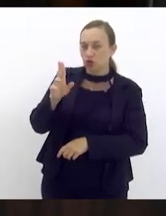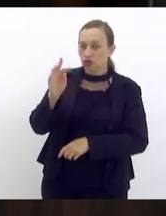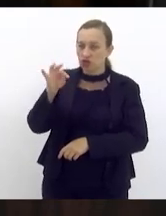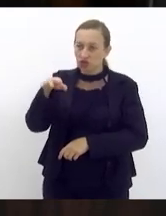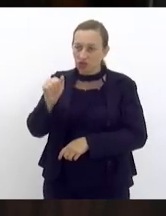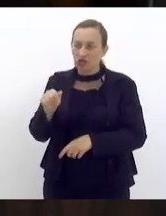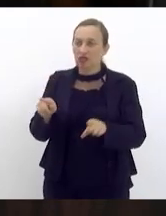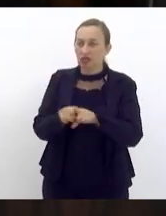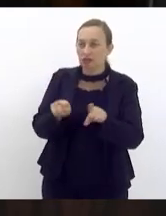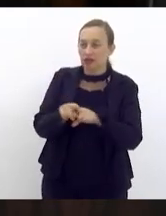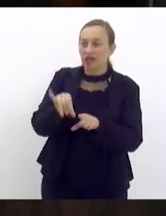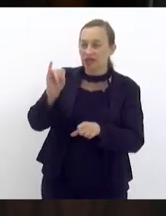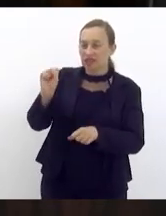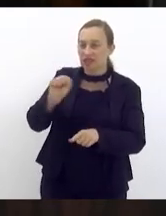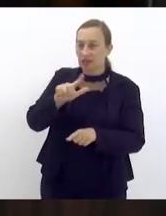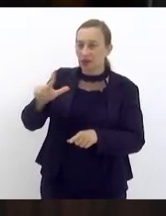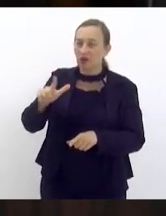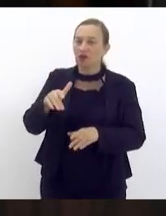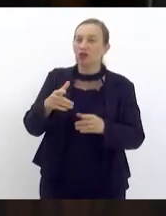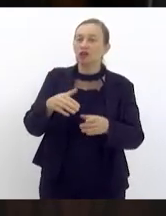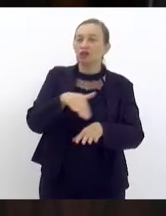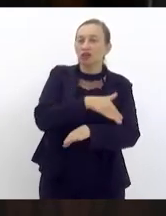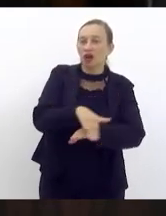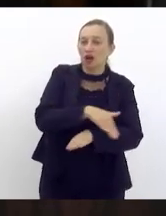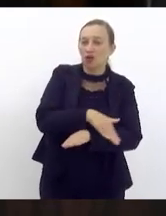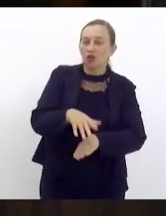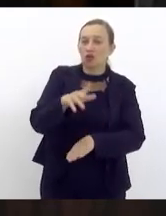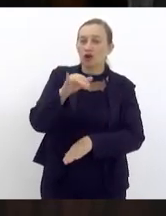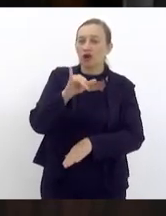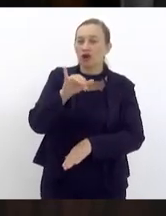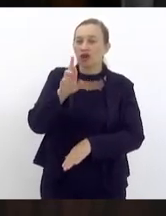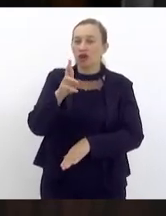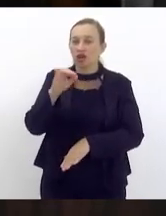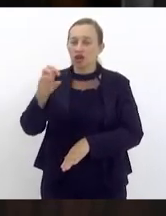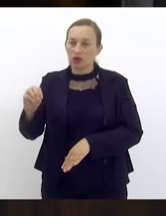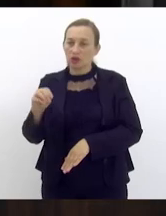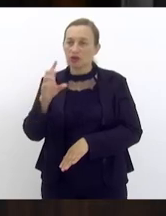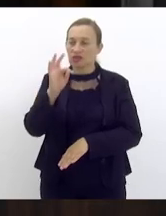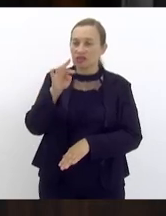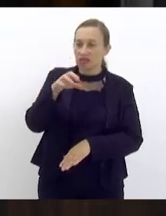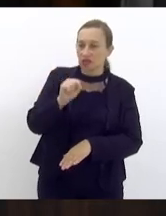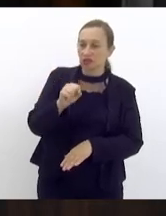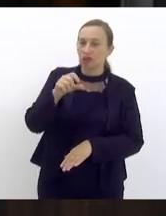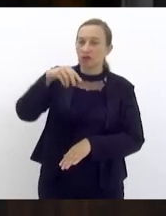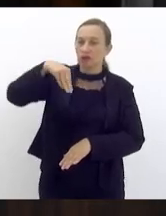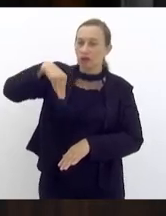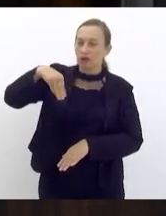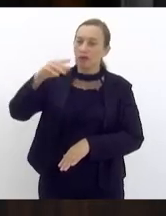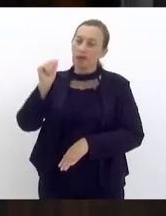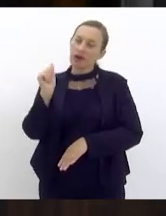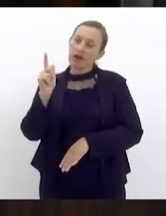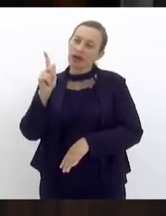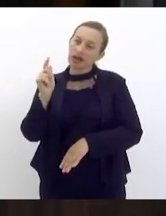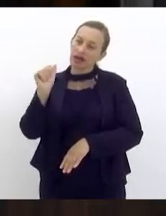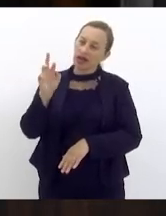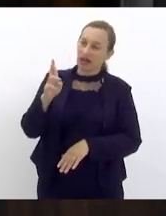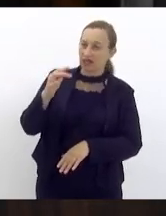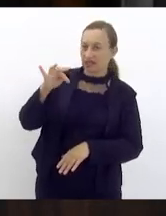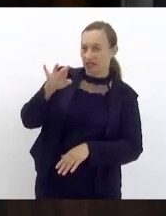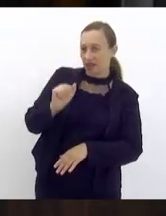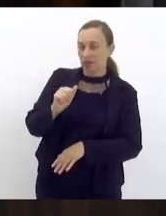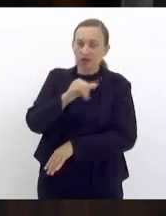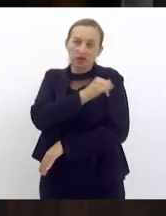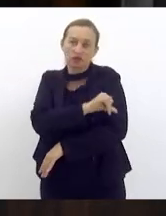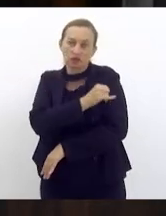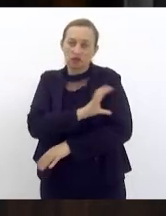Rio Santos no quilômetro 43 em Mangaratiba Rio de Janeiro e da outras providências para ser